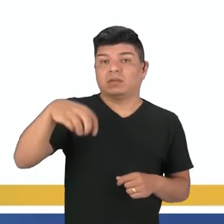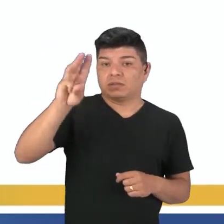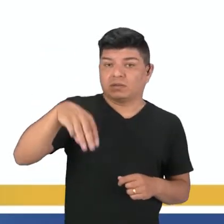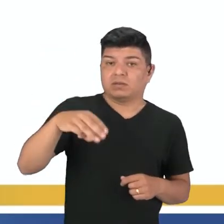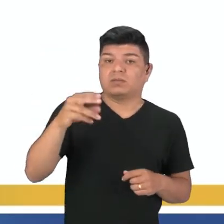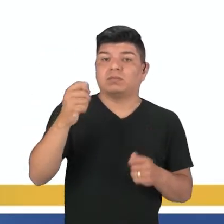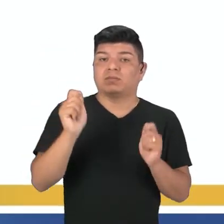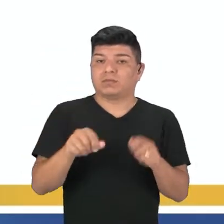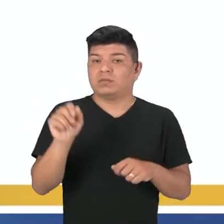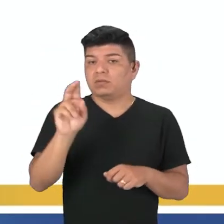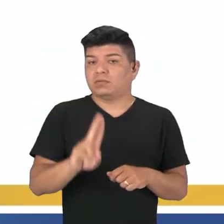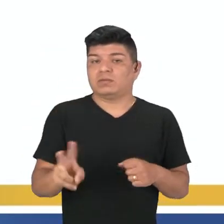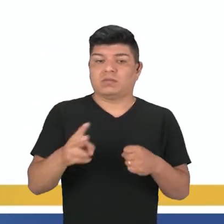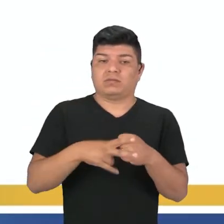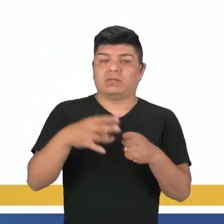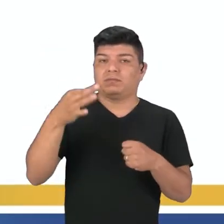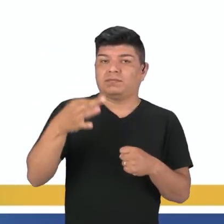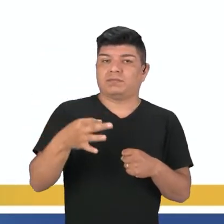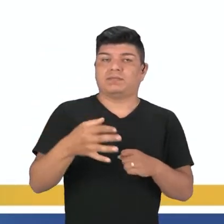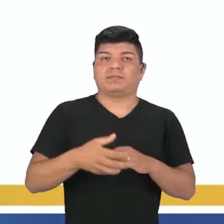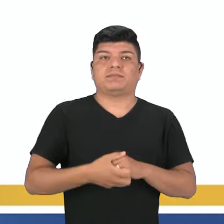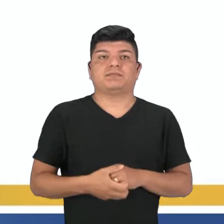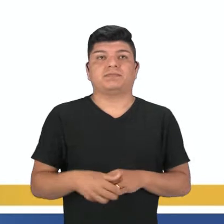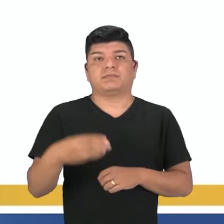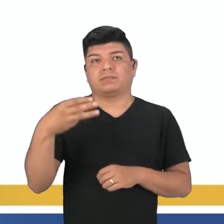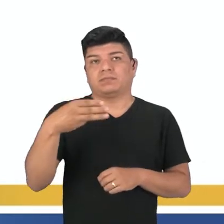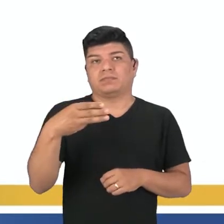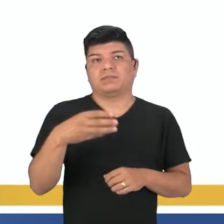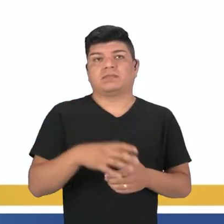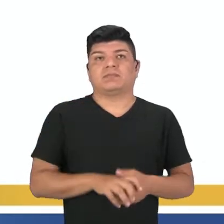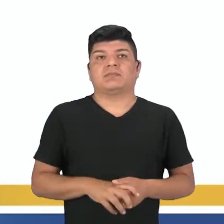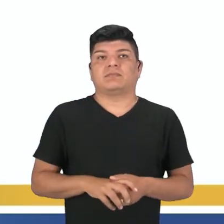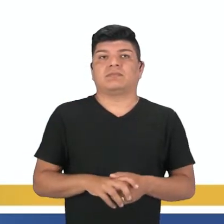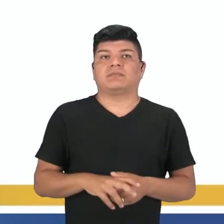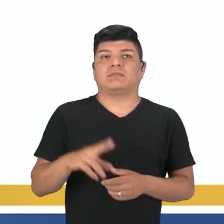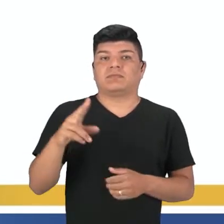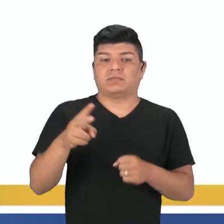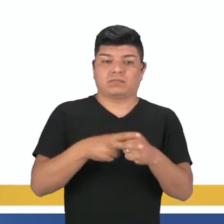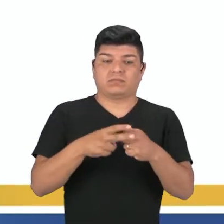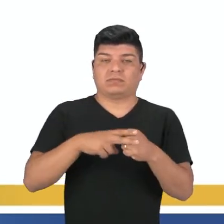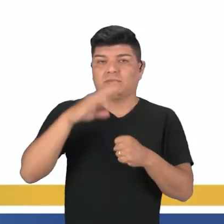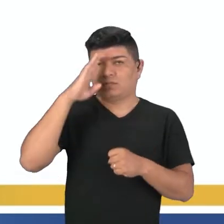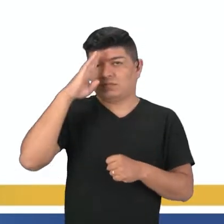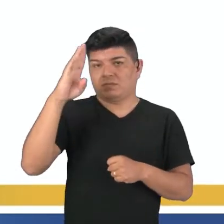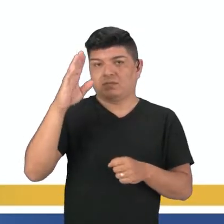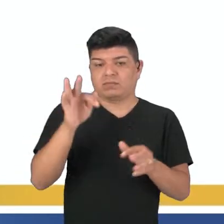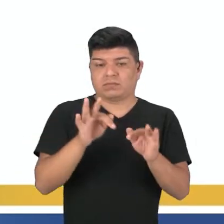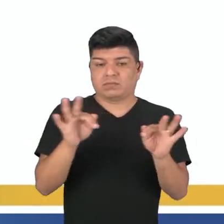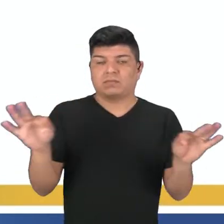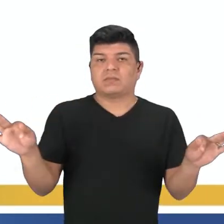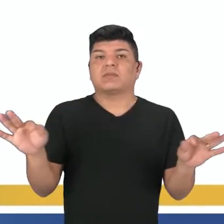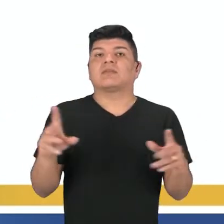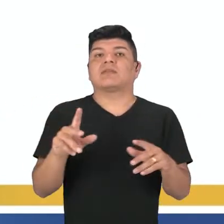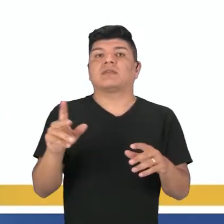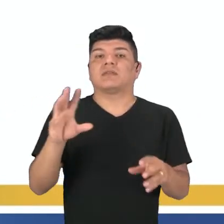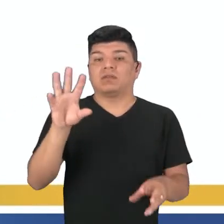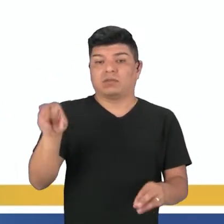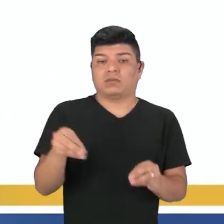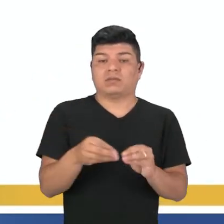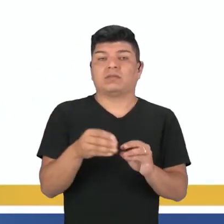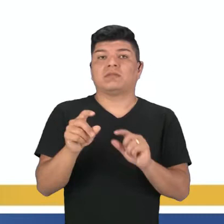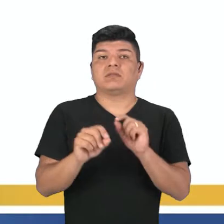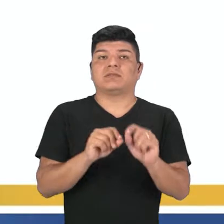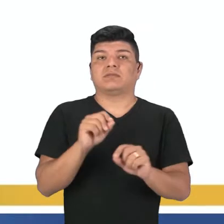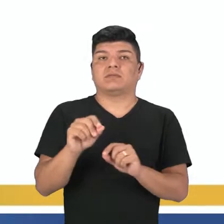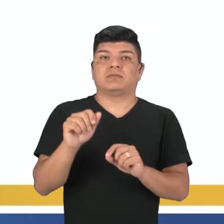para poder usar o verbo correto. O terceiro passo é nós pegarmos o verbo principal da nossa frase e acrescentar